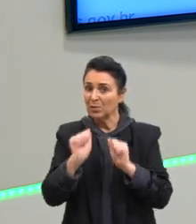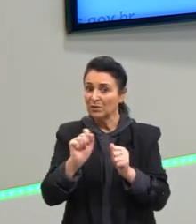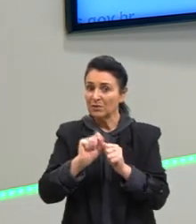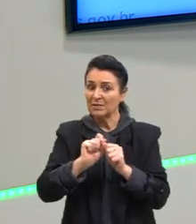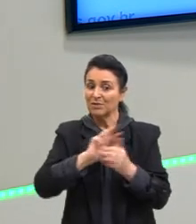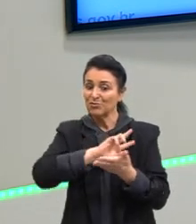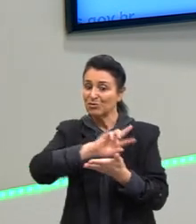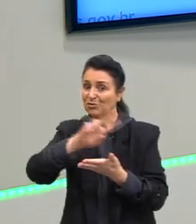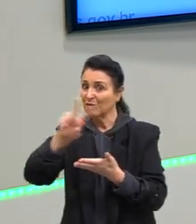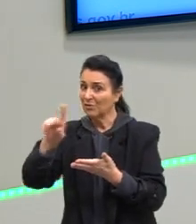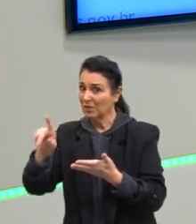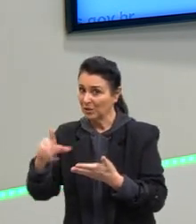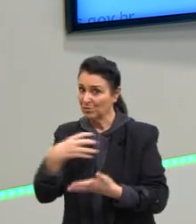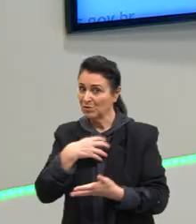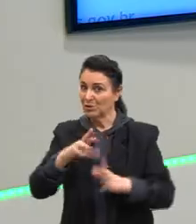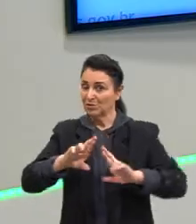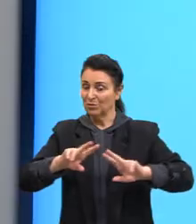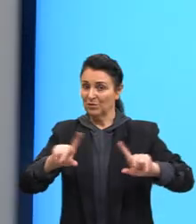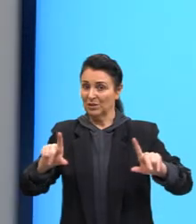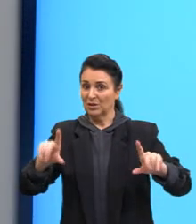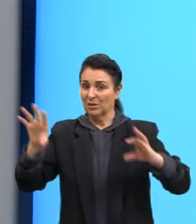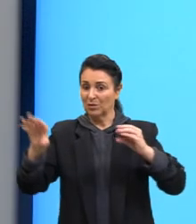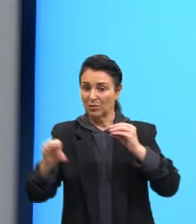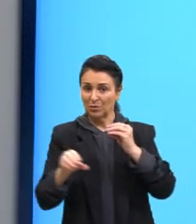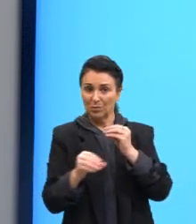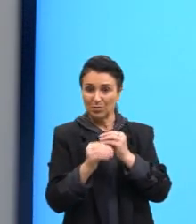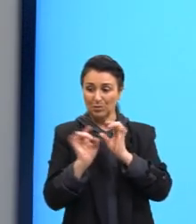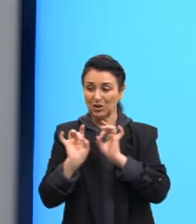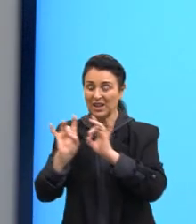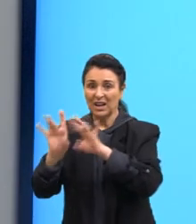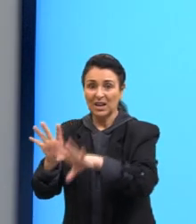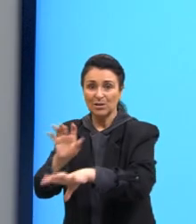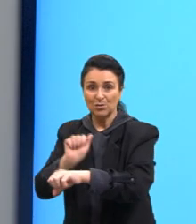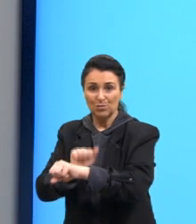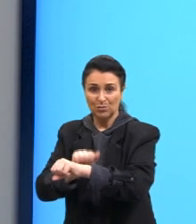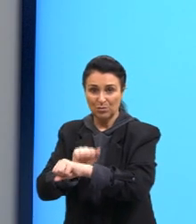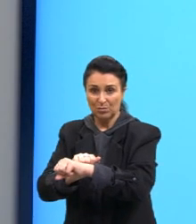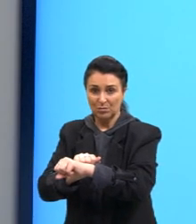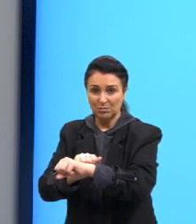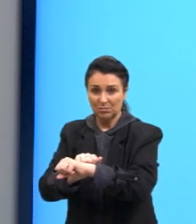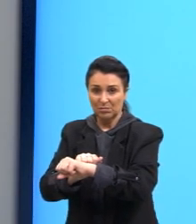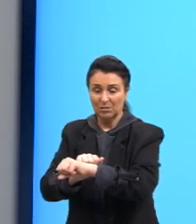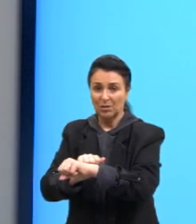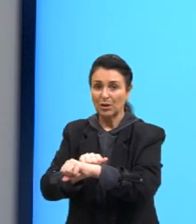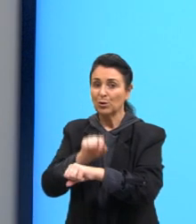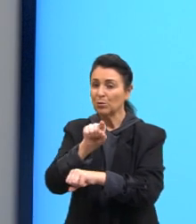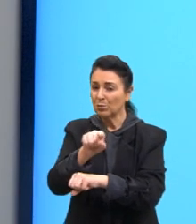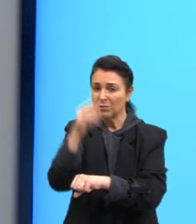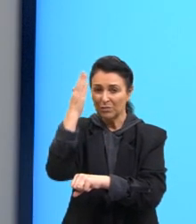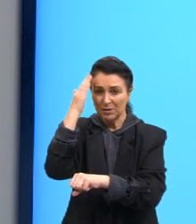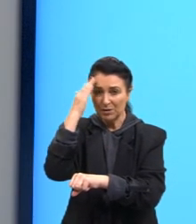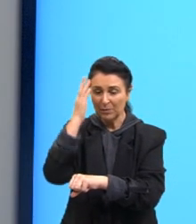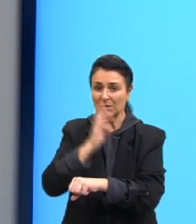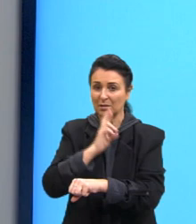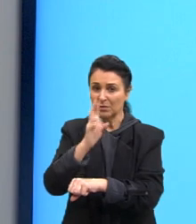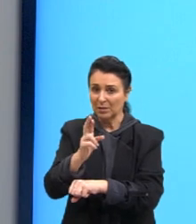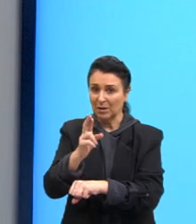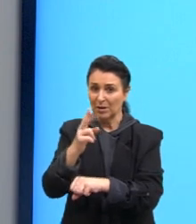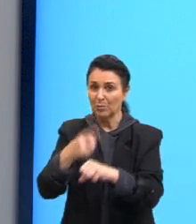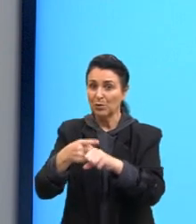aulas de biologia, a composição dos restos de moluscos, vocês saberiam responder, porque é o principal composto da composição.